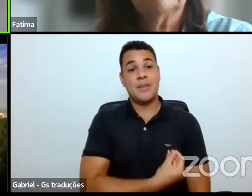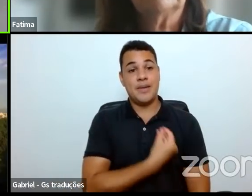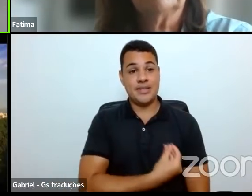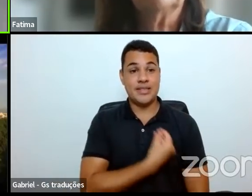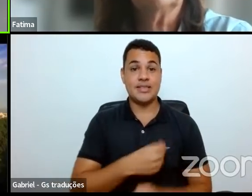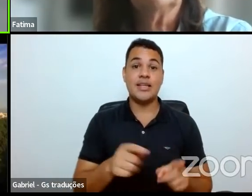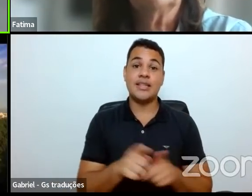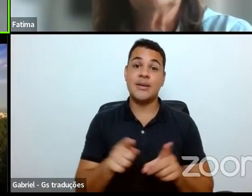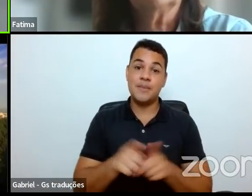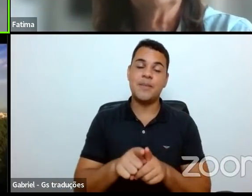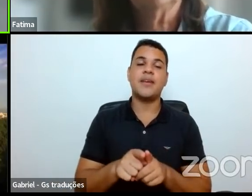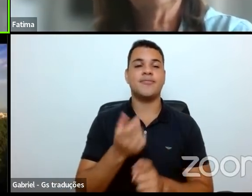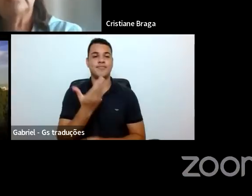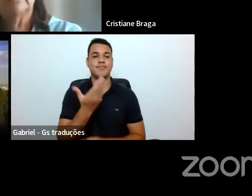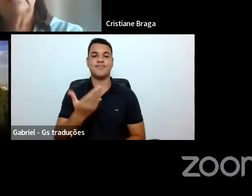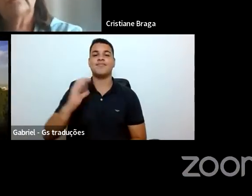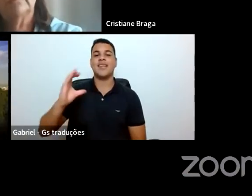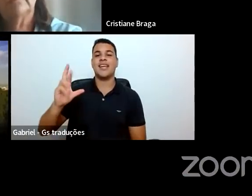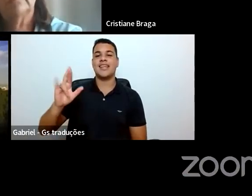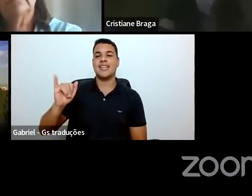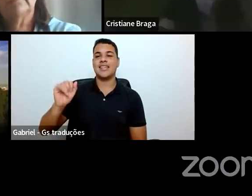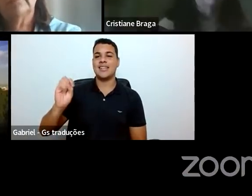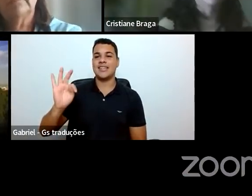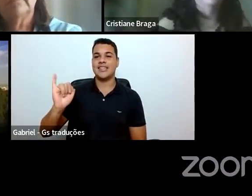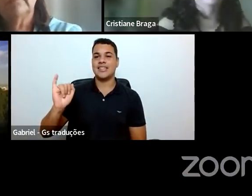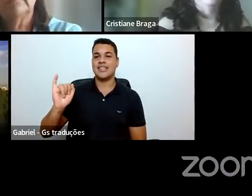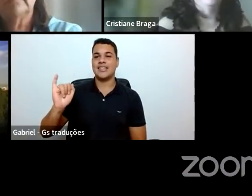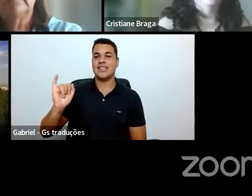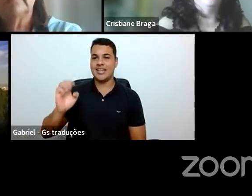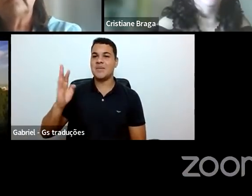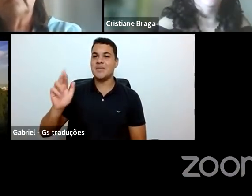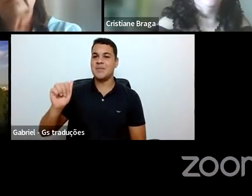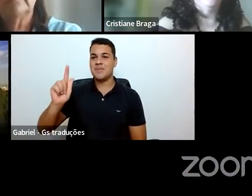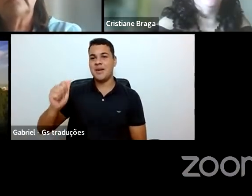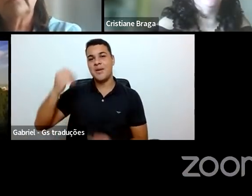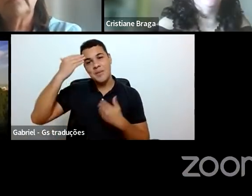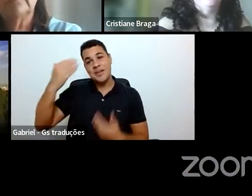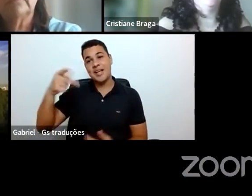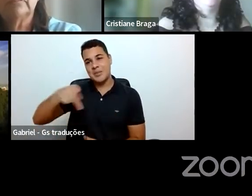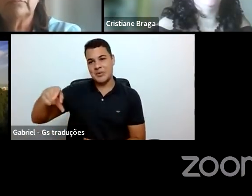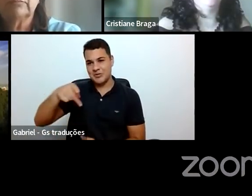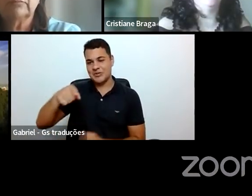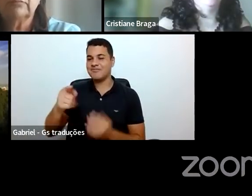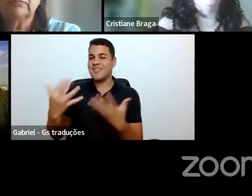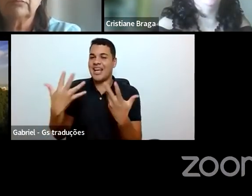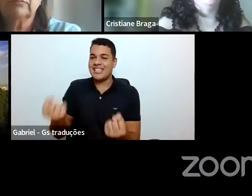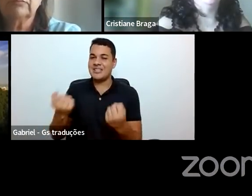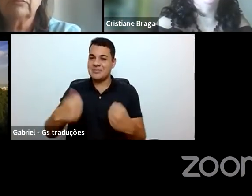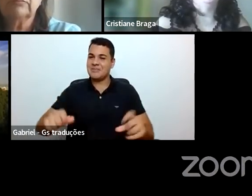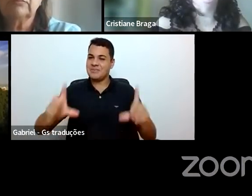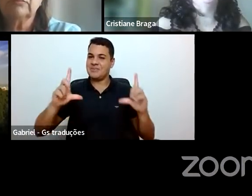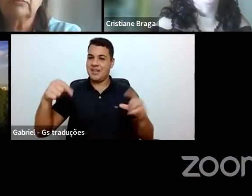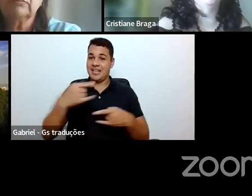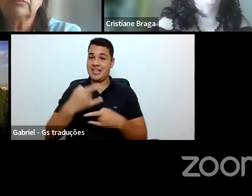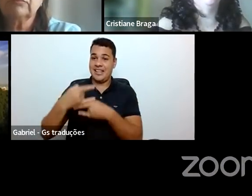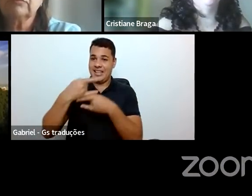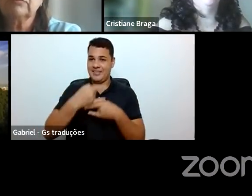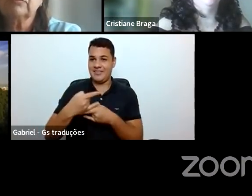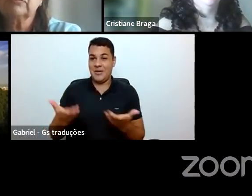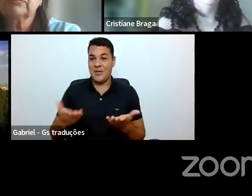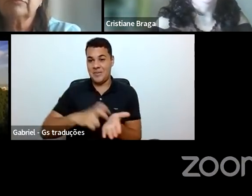fala da professora Cristiane Braga, minha charária. Muito obrigada, professora, por estar com a gente hoje pela manhã.